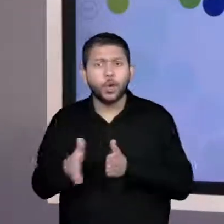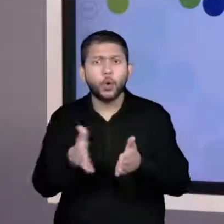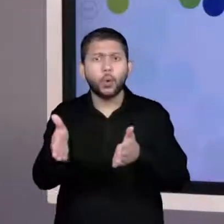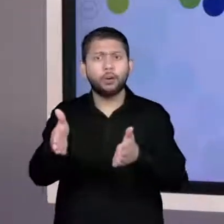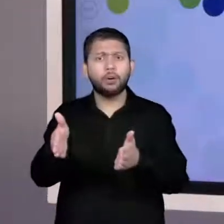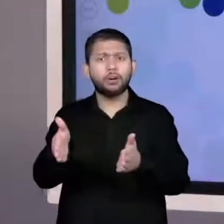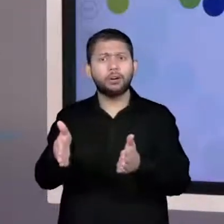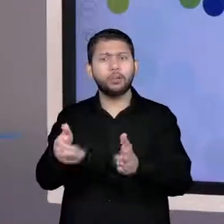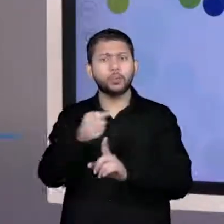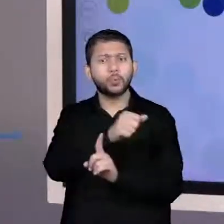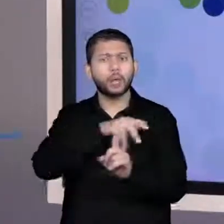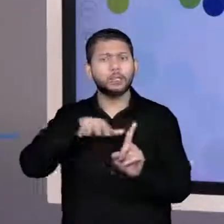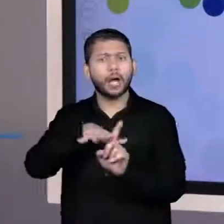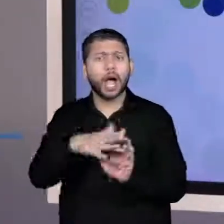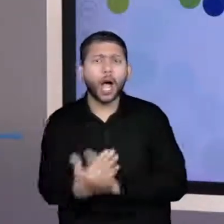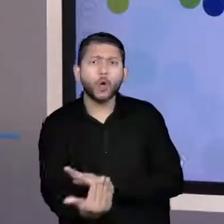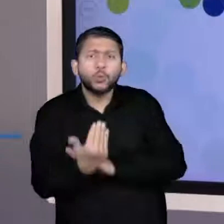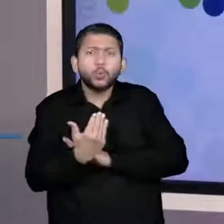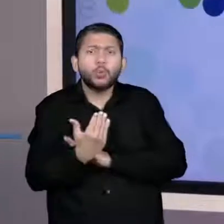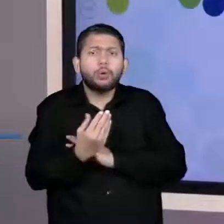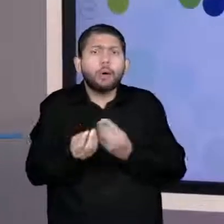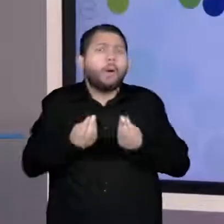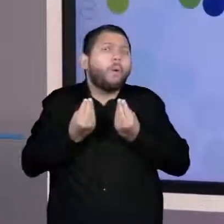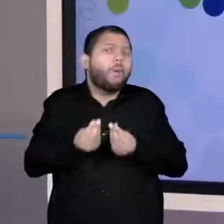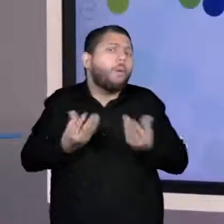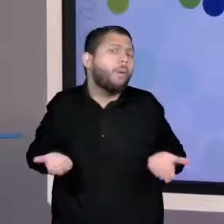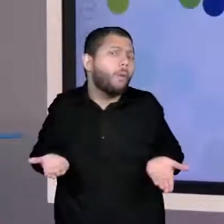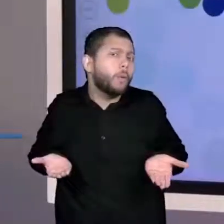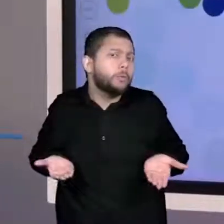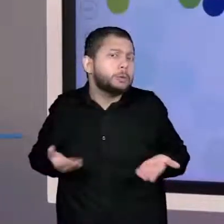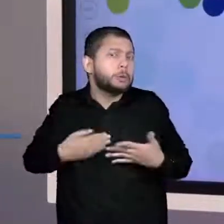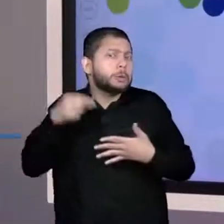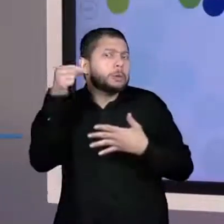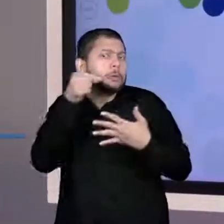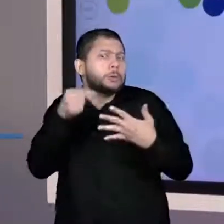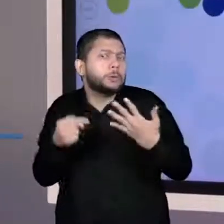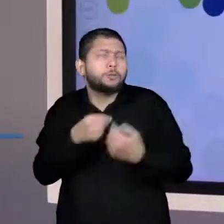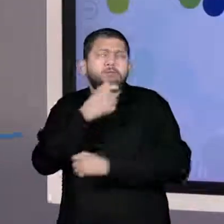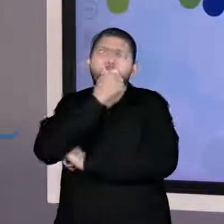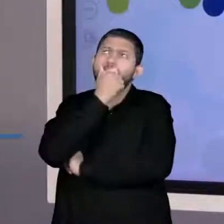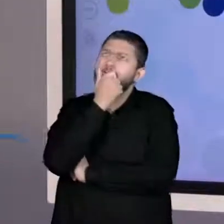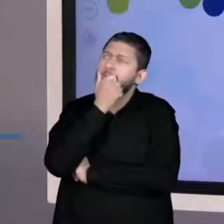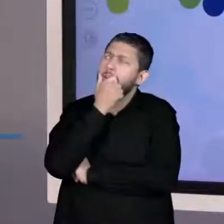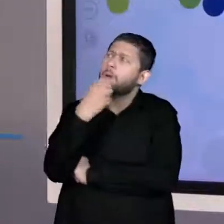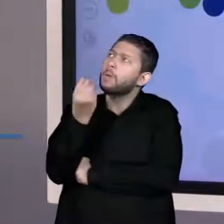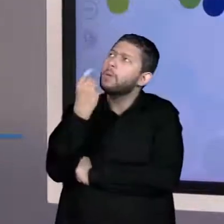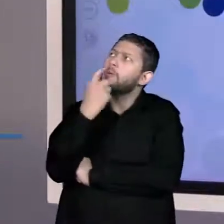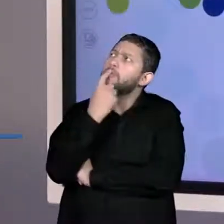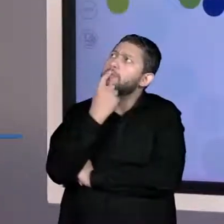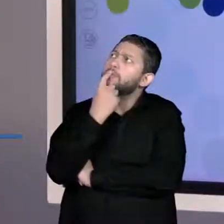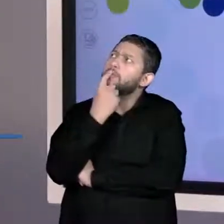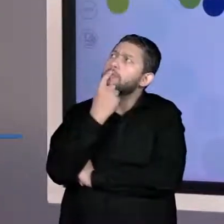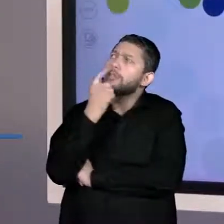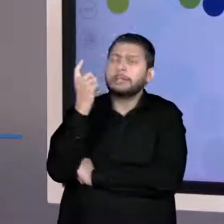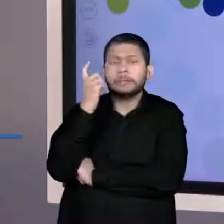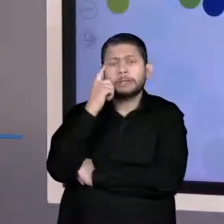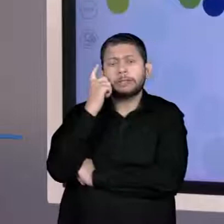título. Mas, a respeito do que o Rio pode contribuir com a humanidade?